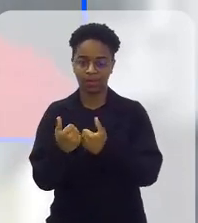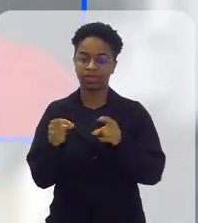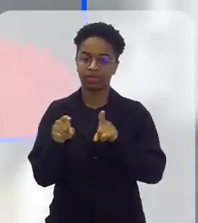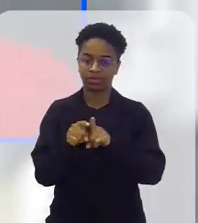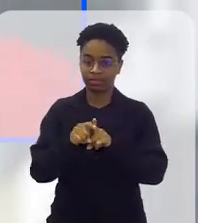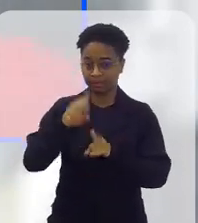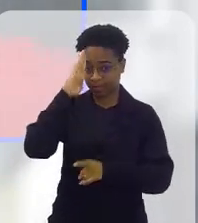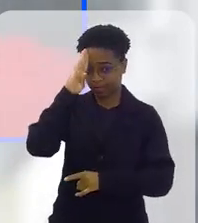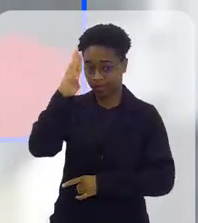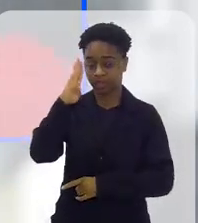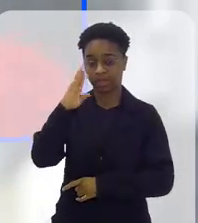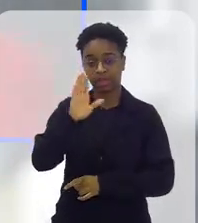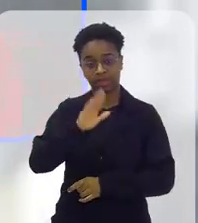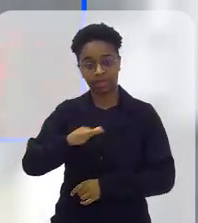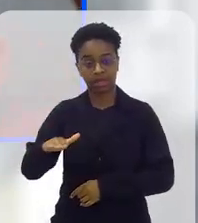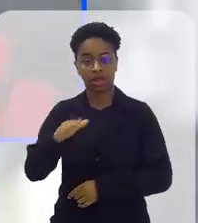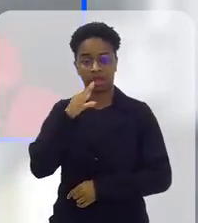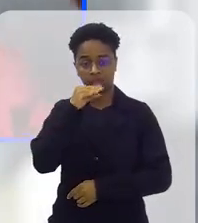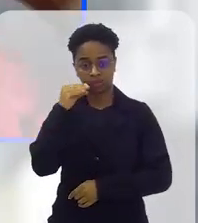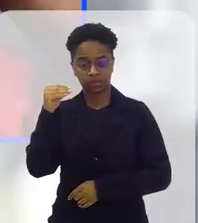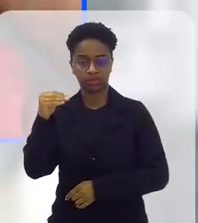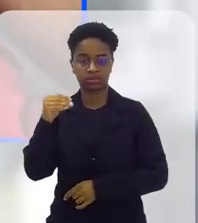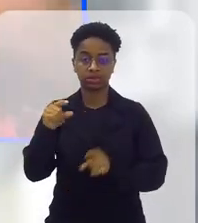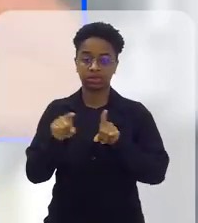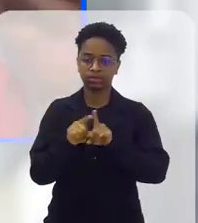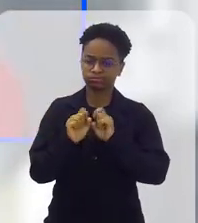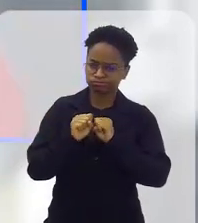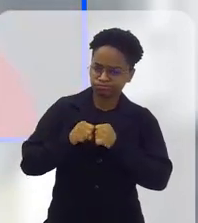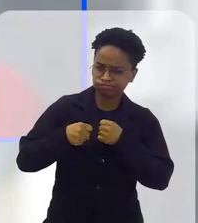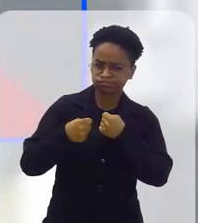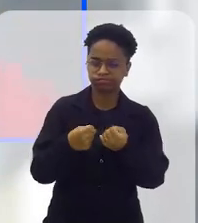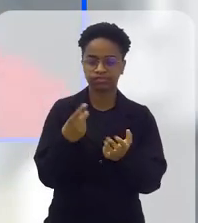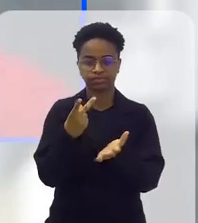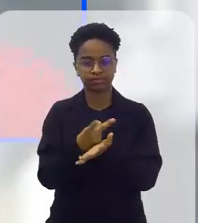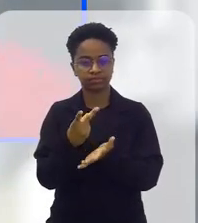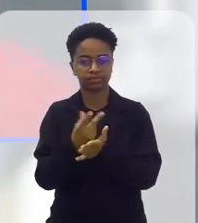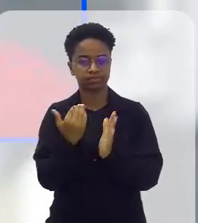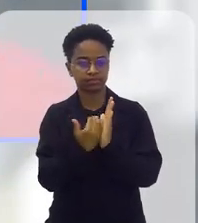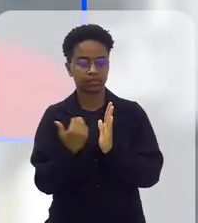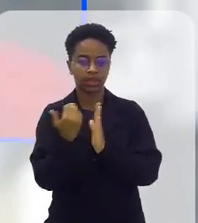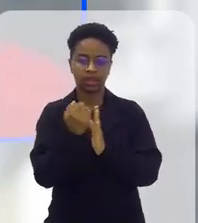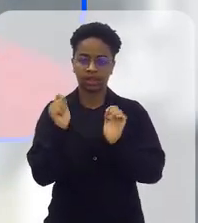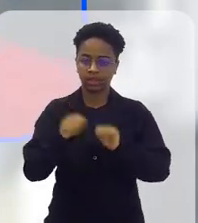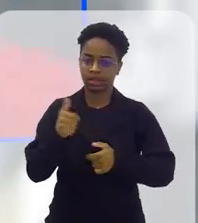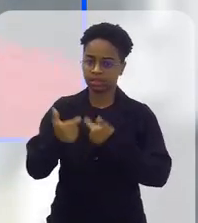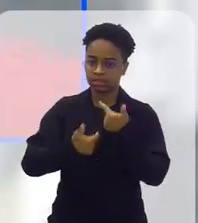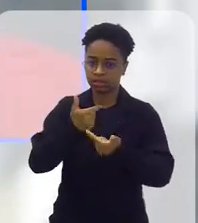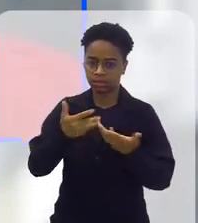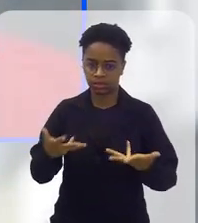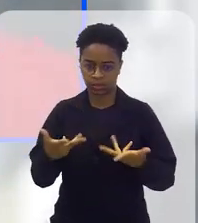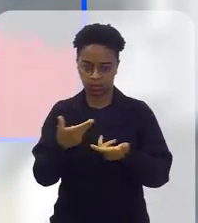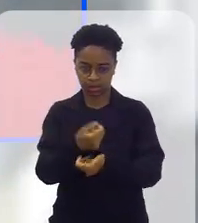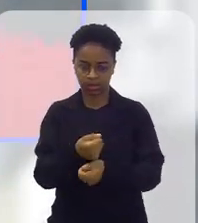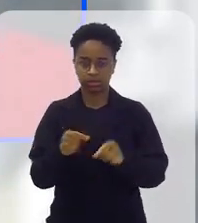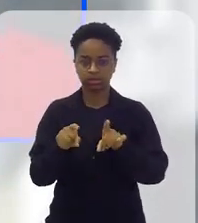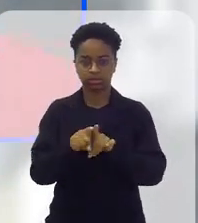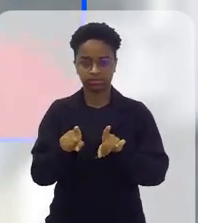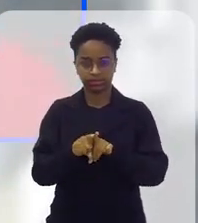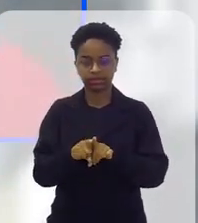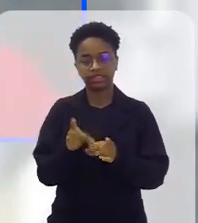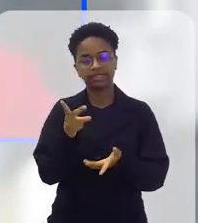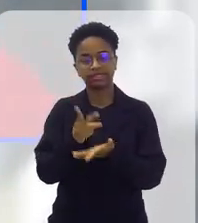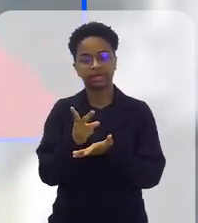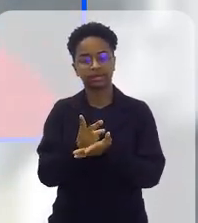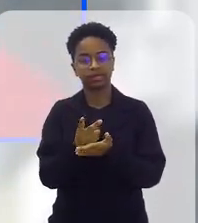causa, principalmente do social e da criança e do adolescente, e que não mede esforços realmente para que o nosso trabalho aconteça com excelência. Dá